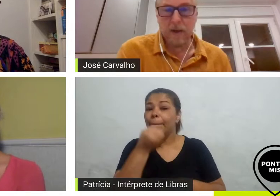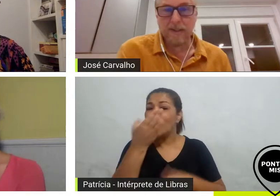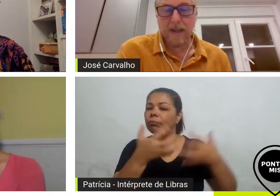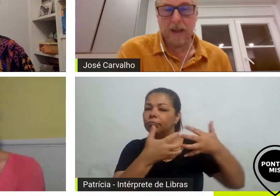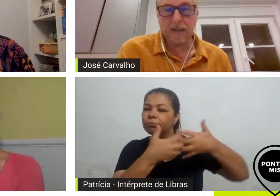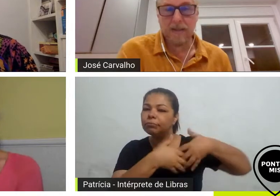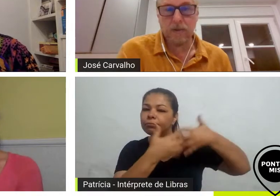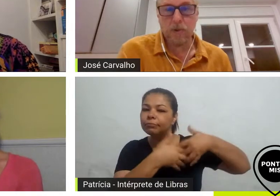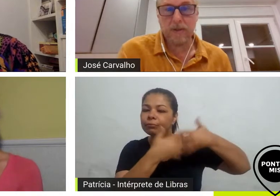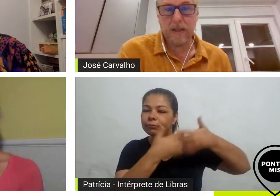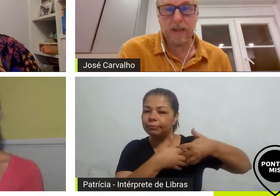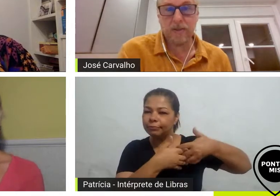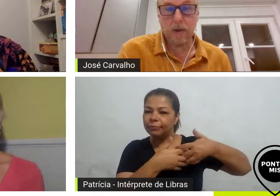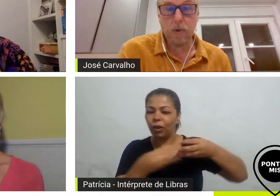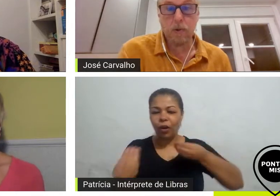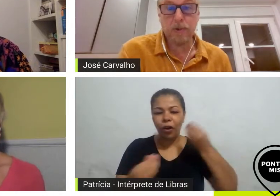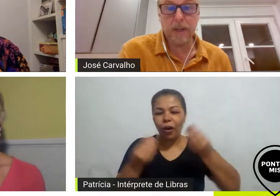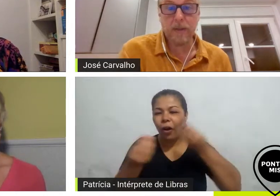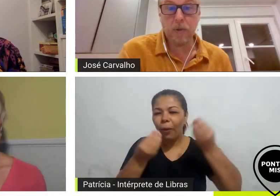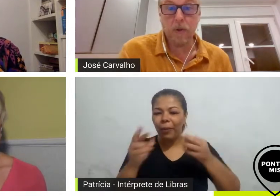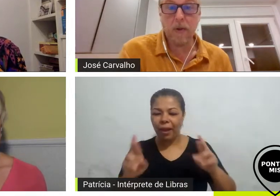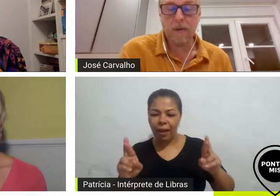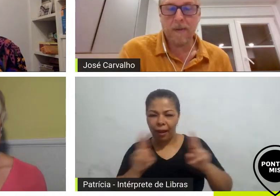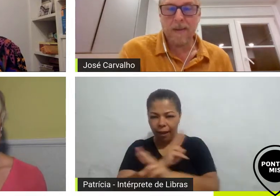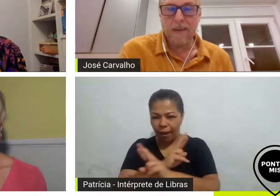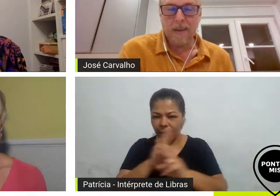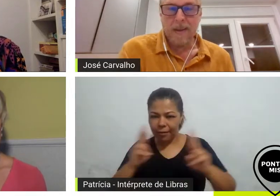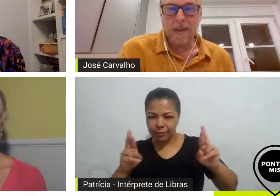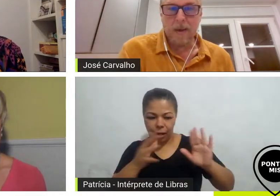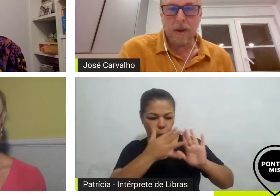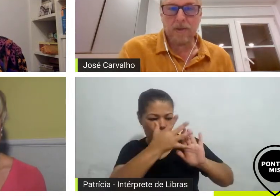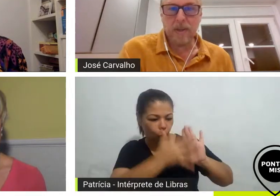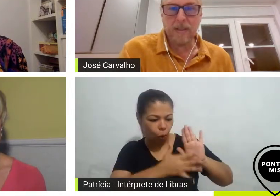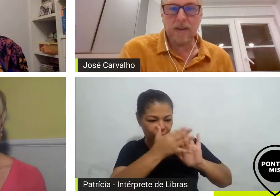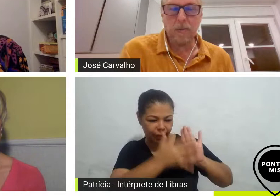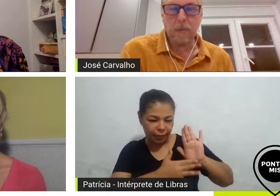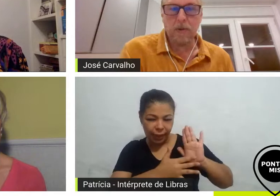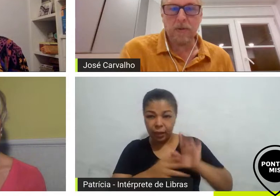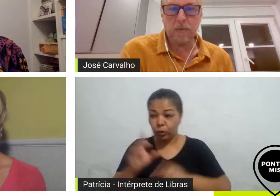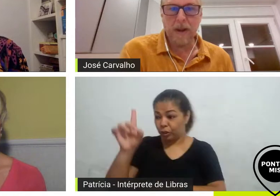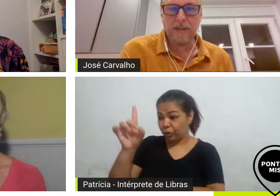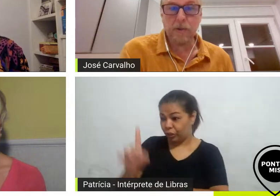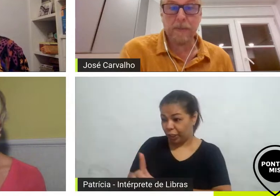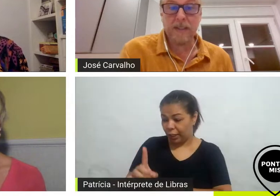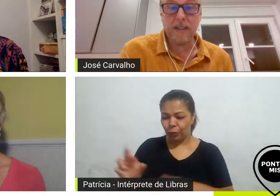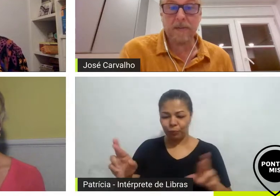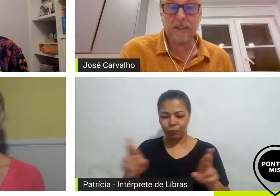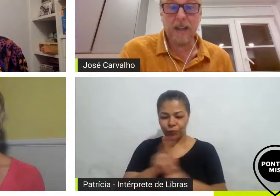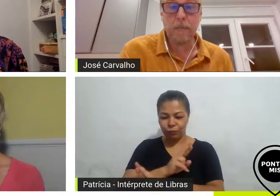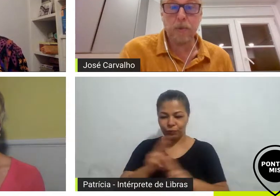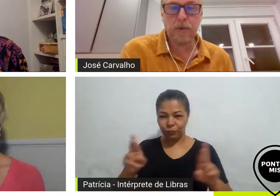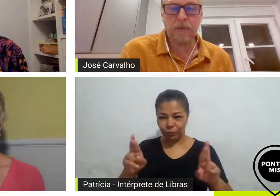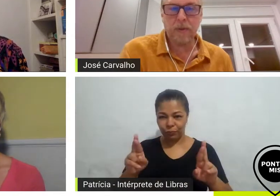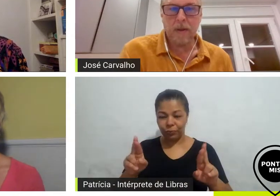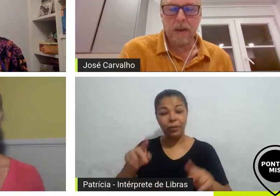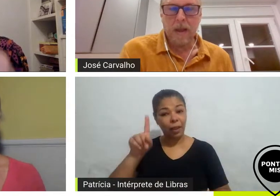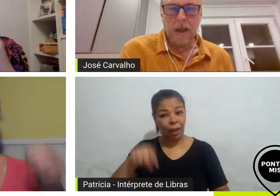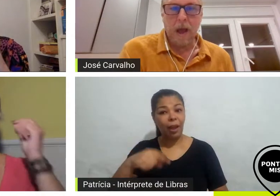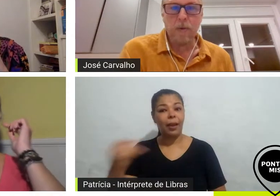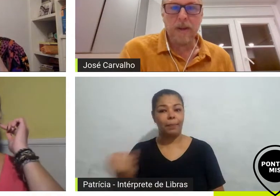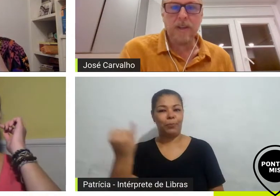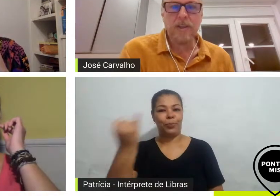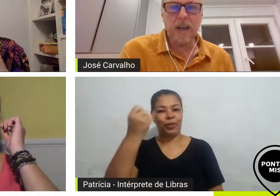pouco dessa nossa relação do roteirista com o diretor eu acho que esse é um ponto no Brasil que precisa avançar muito